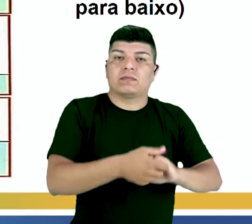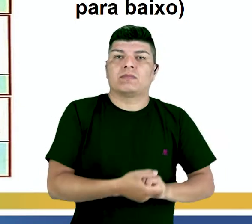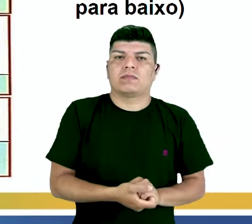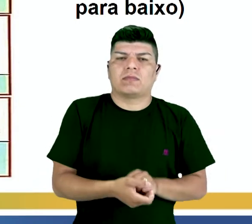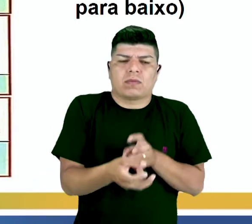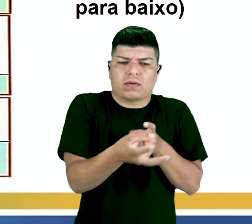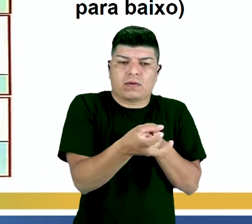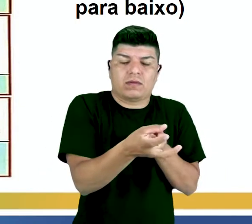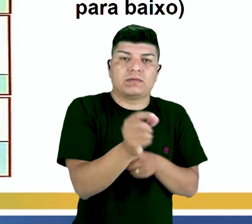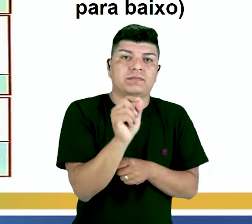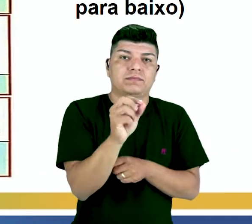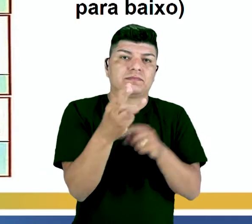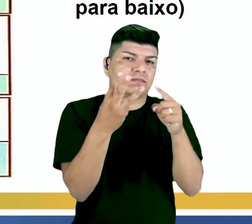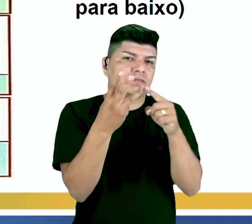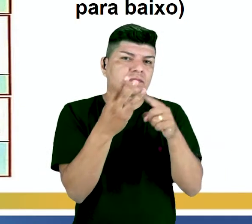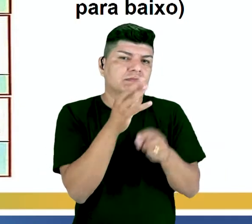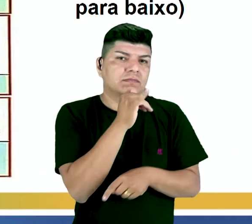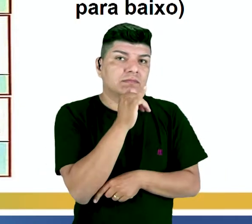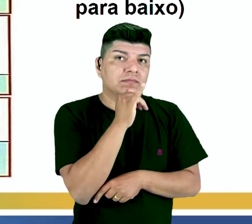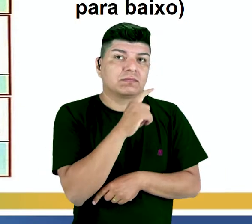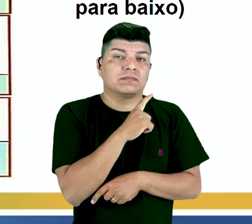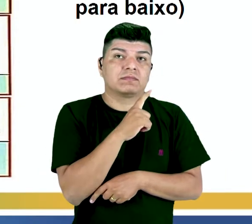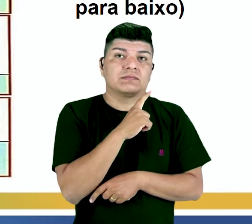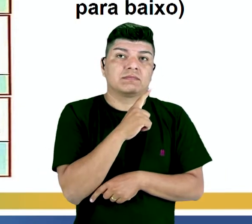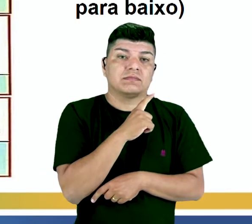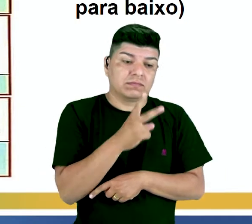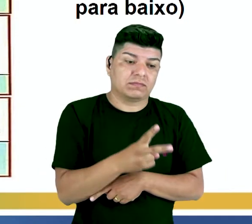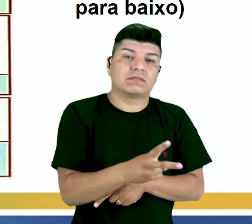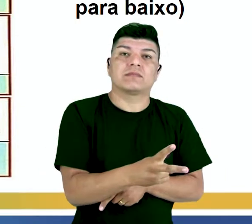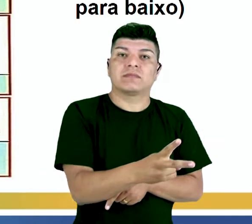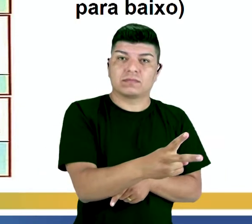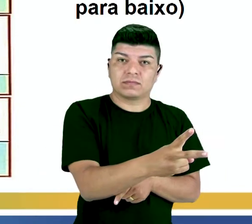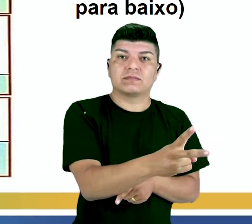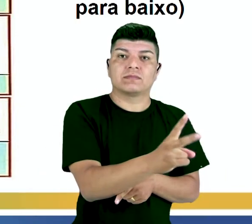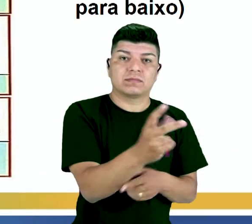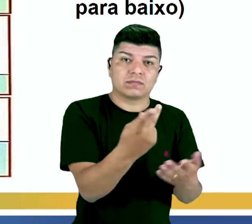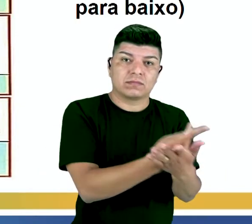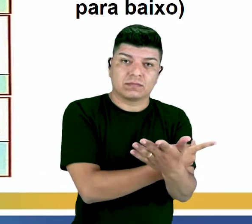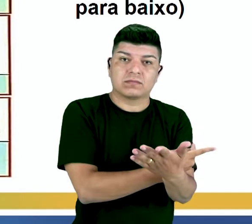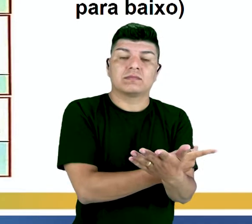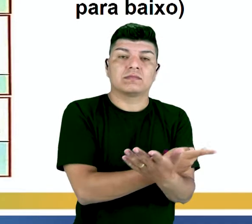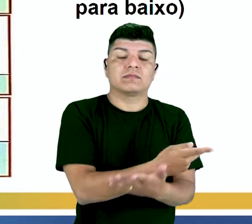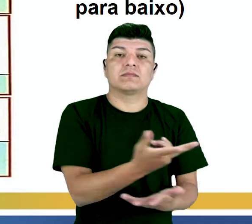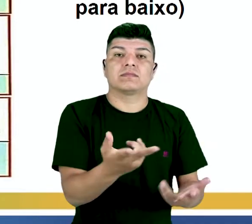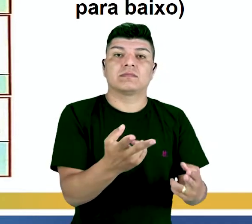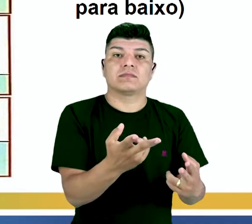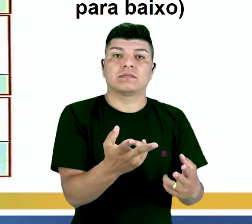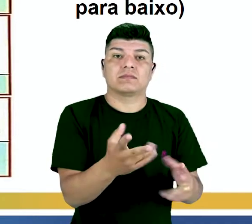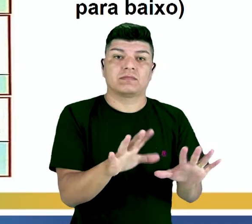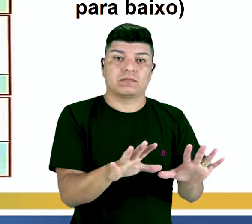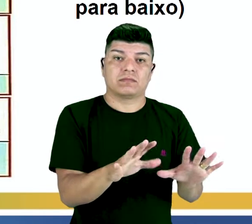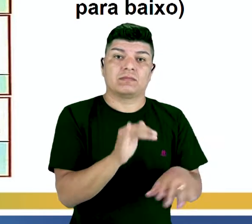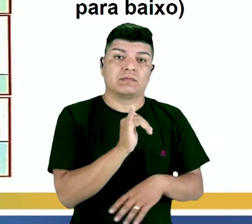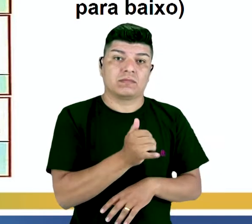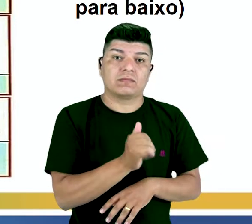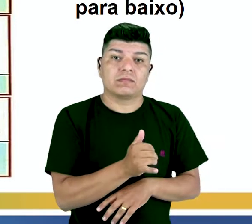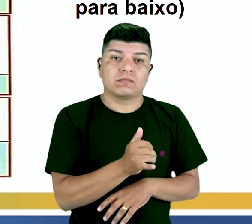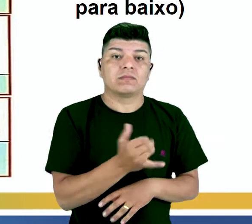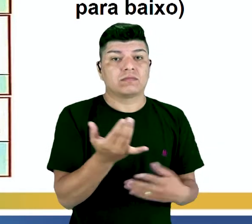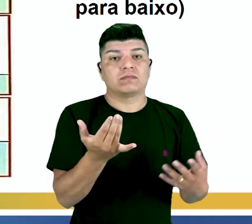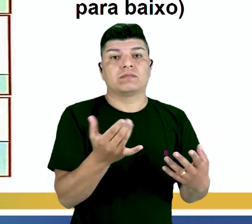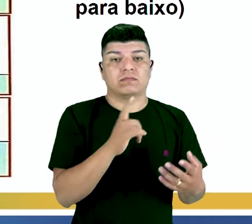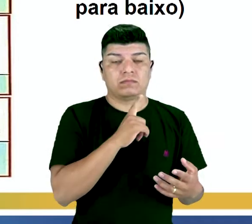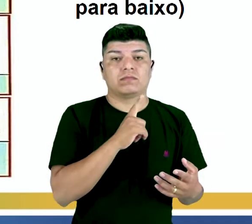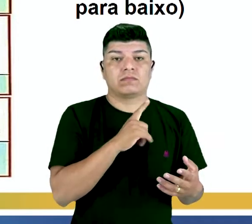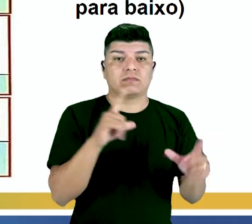perceba que no terceiro exemplo, nós também temos uma continuidade de situação. Então, a narrativa em si, ela também